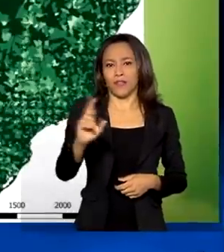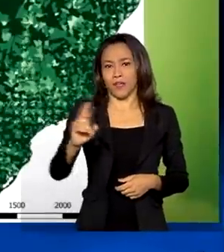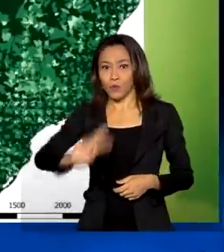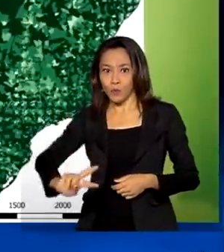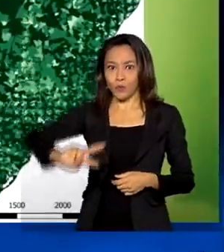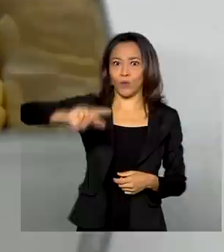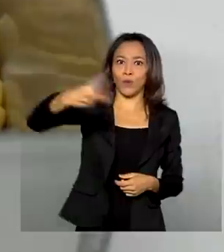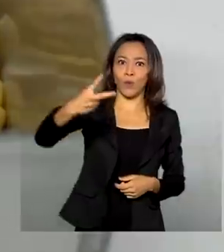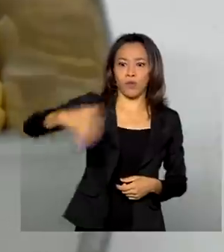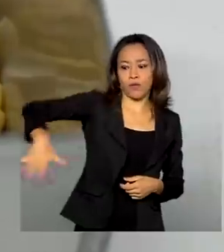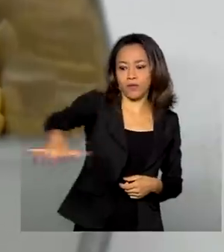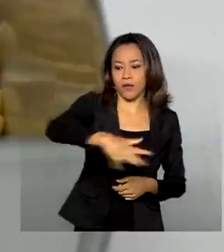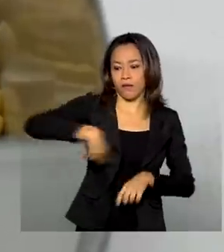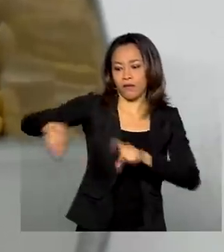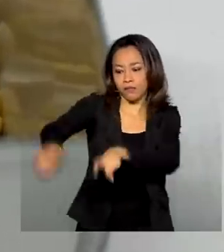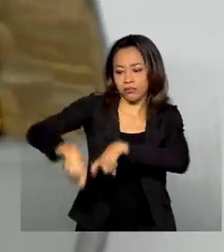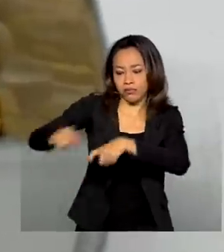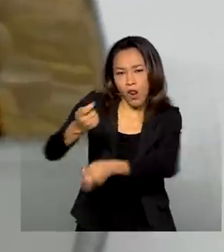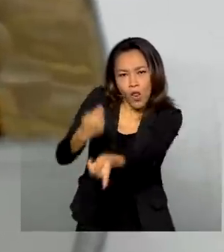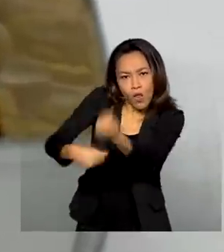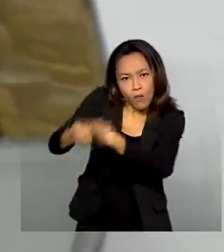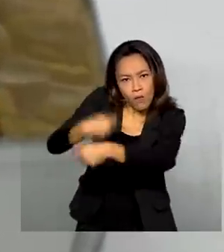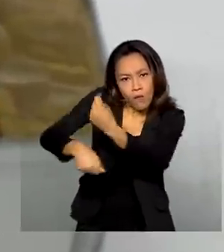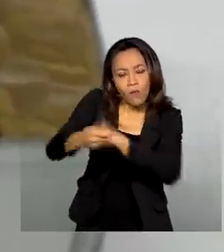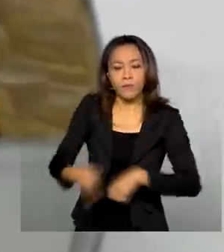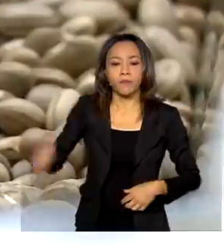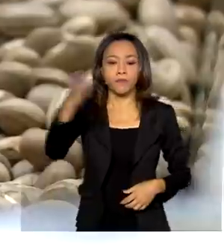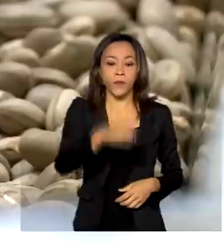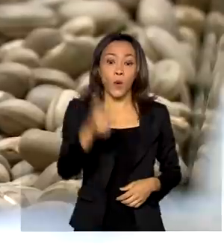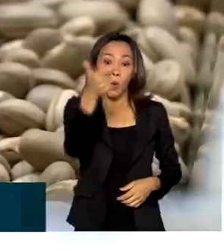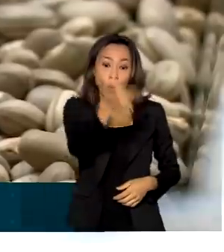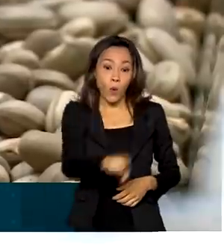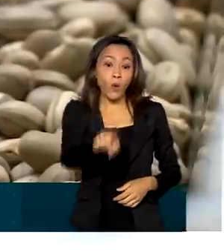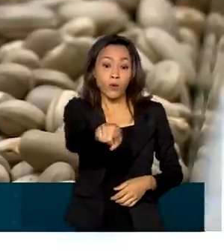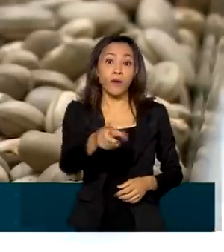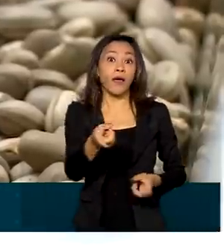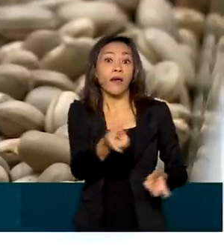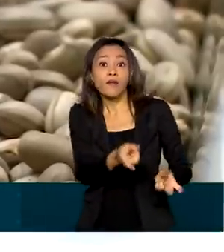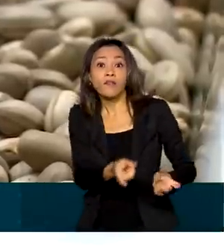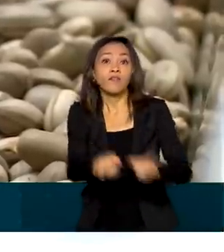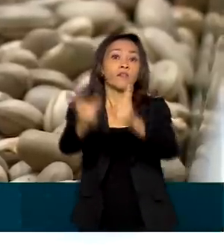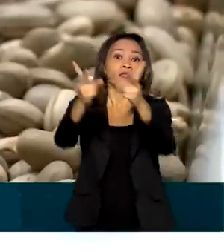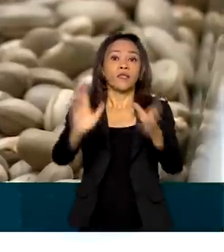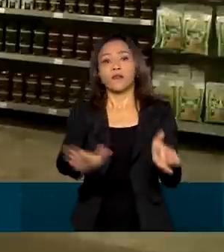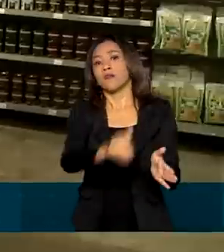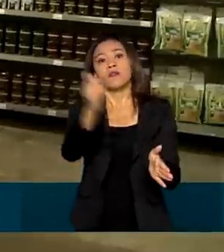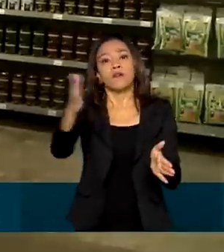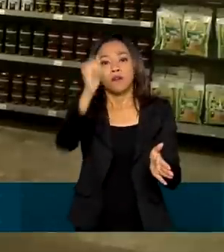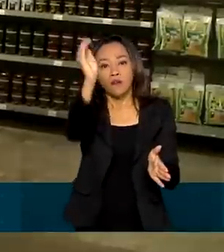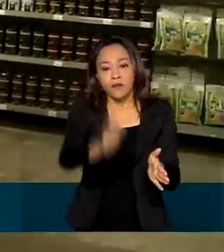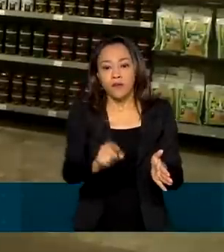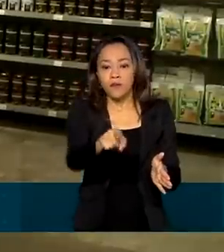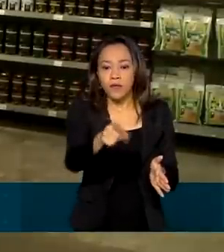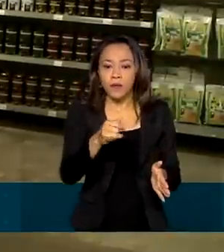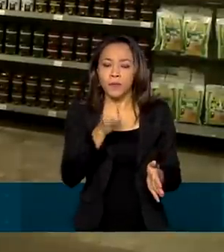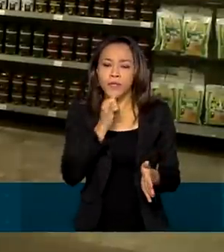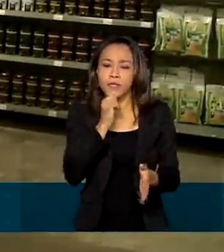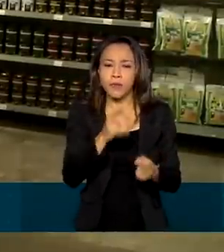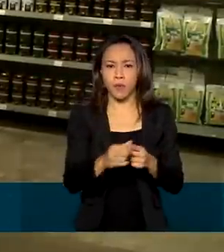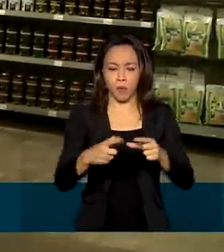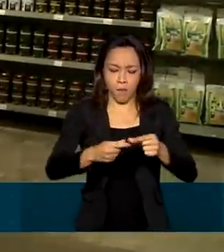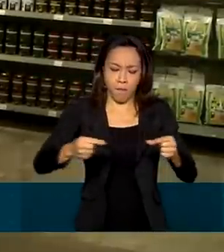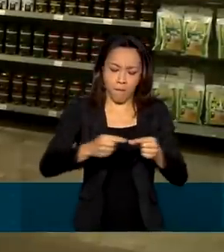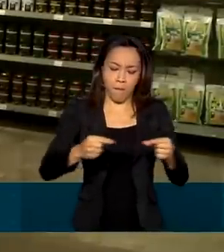bruto do agronegócio brasileiro. Outra meta é priorizar a exportação de produtos com valor agregado, como barras de